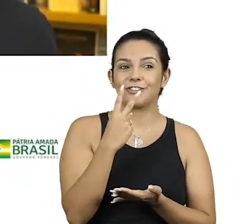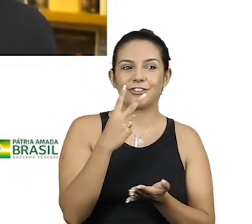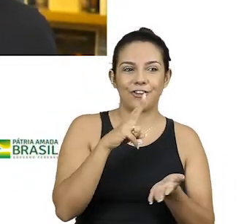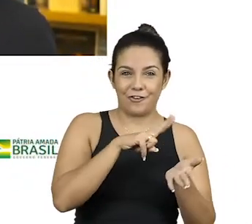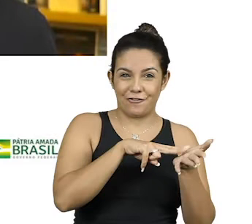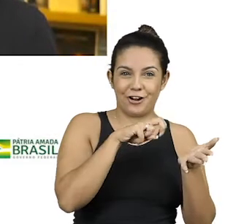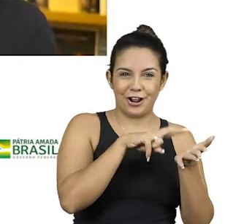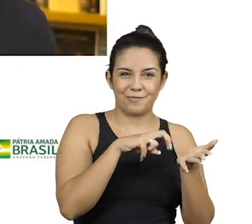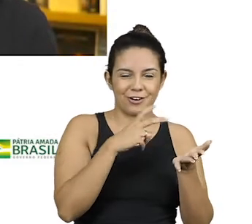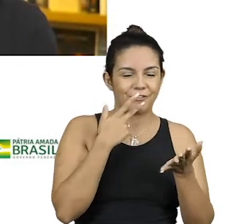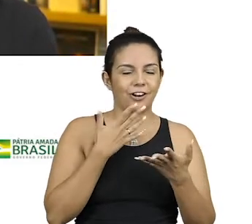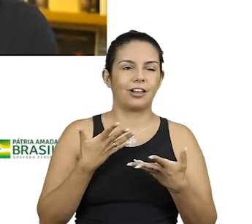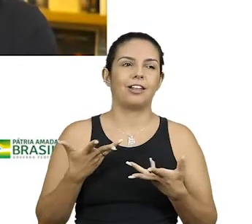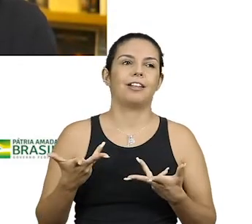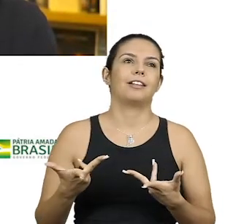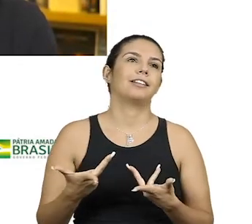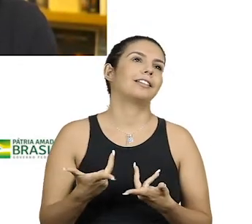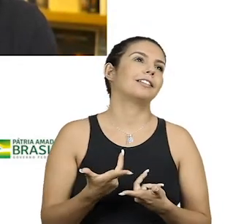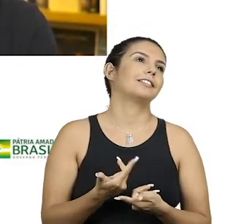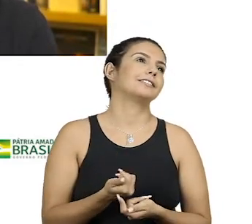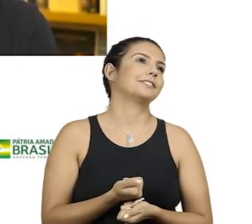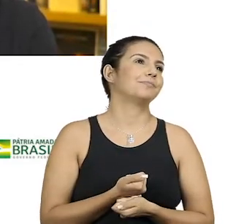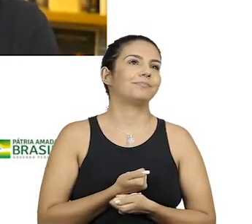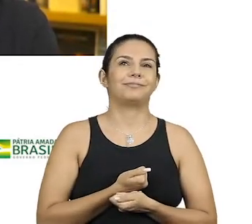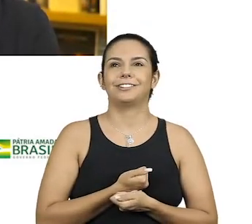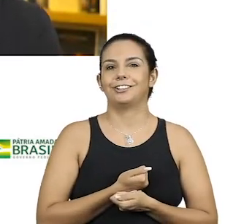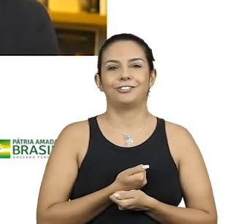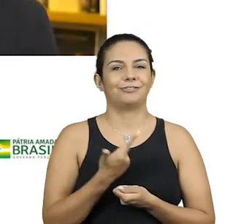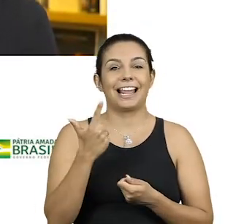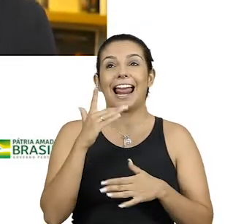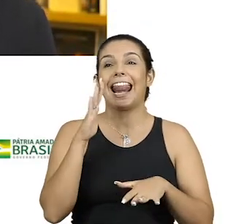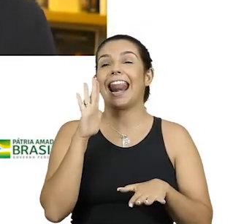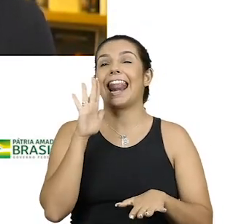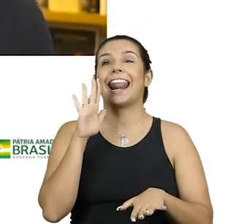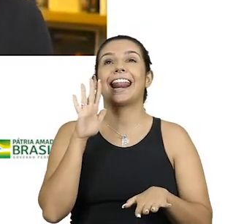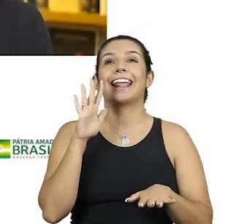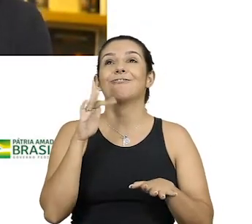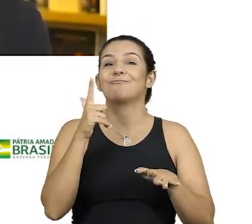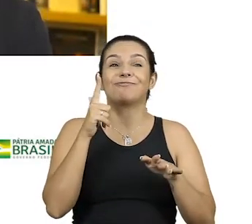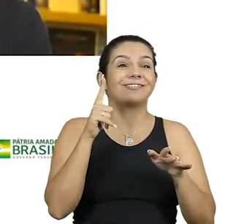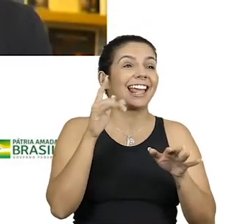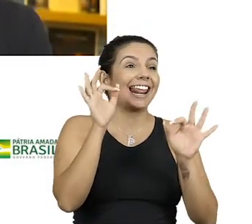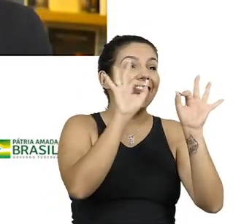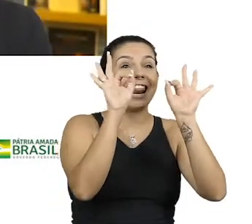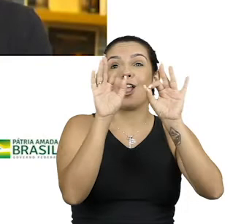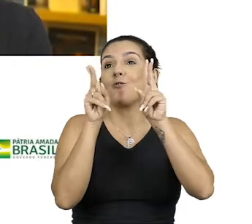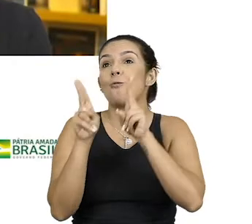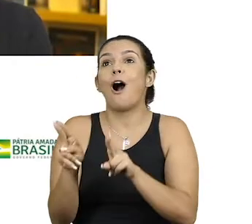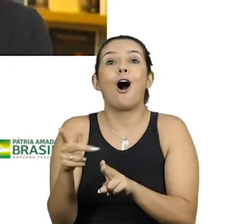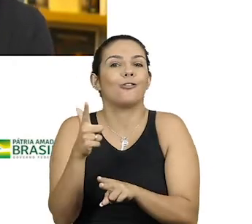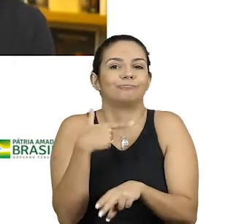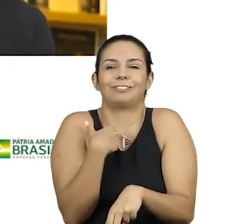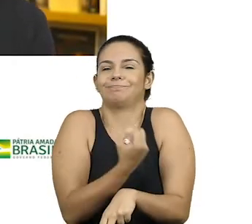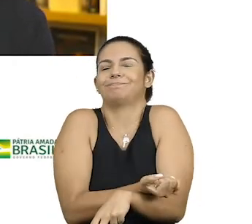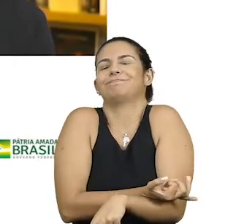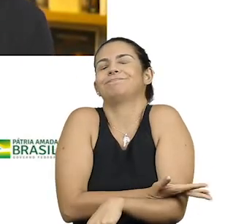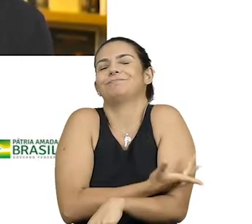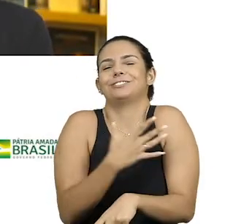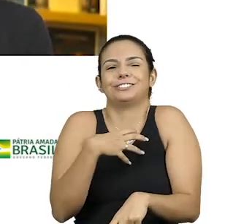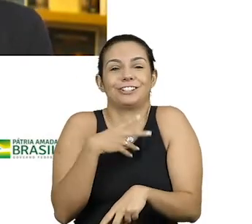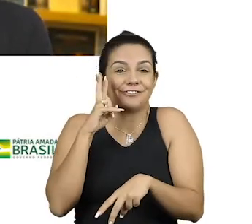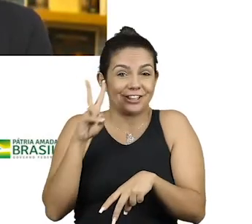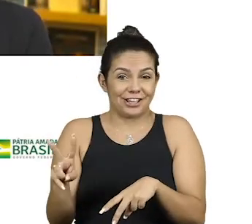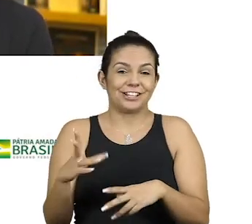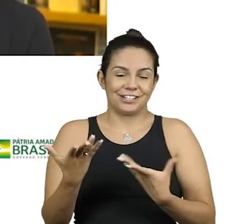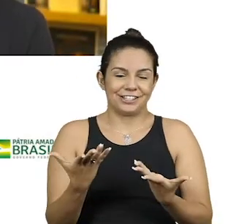esse é o maior espetáculo da Terra. Não tem nada que se compare. E estou podendo testemunhar isso a essa